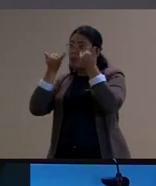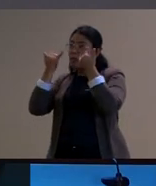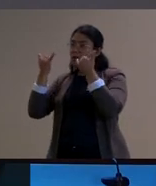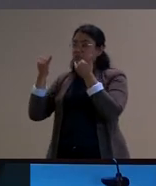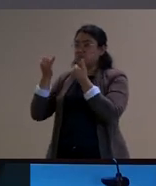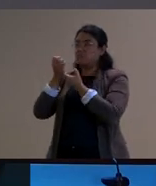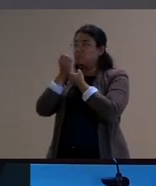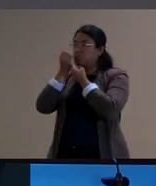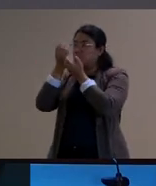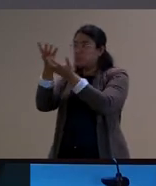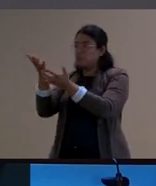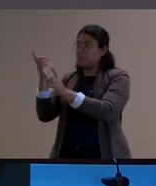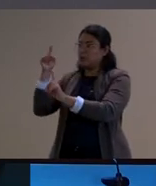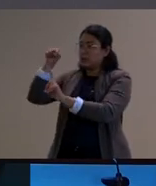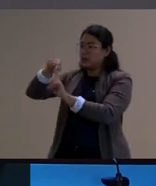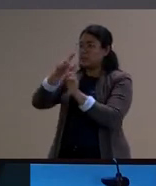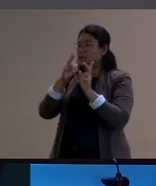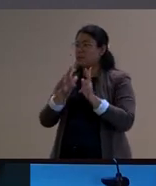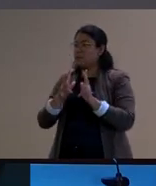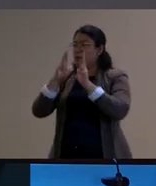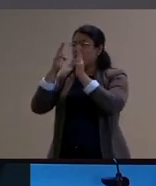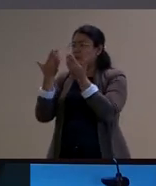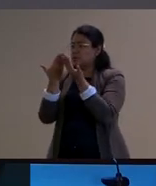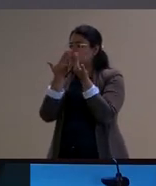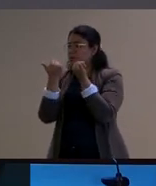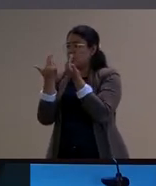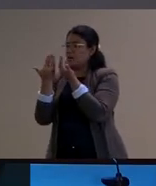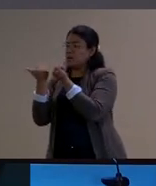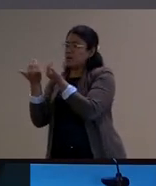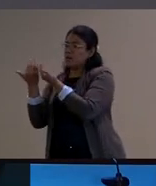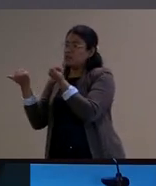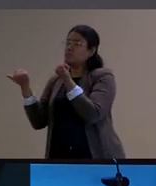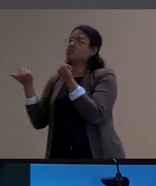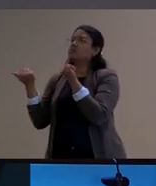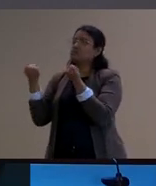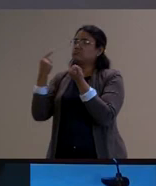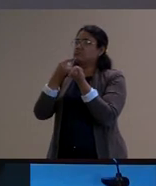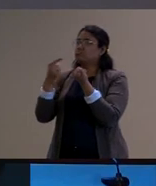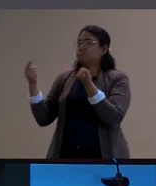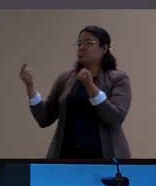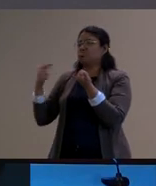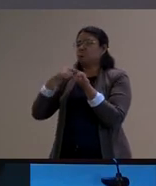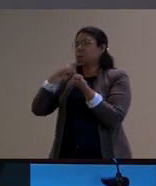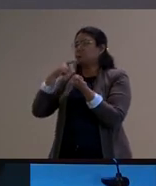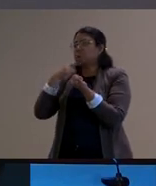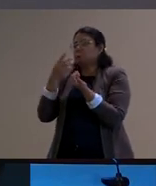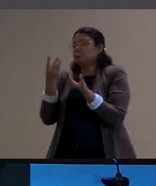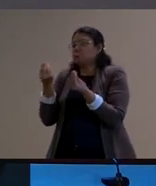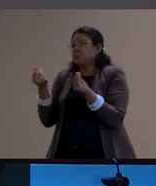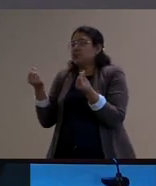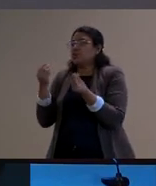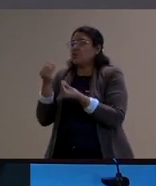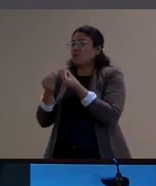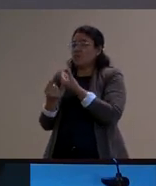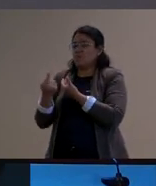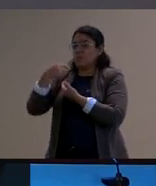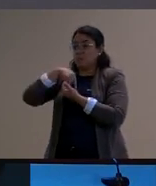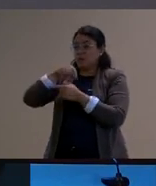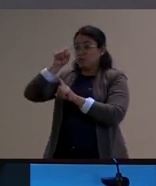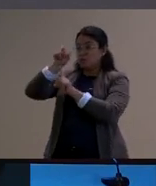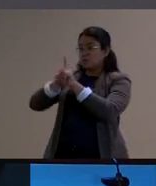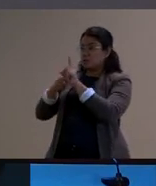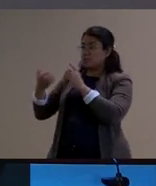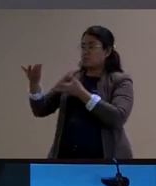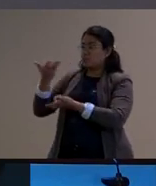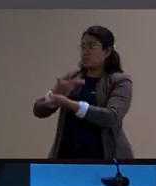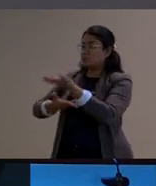pontual muito fragmentado e que não possibilita ao sujeito estabelecer essa relação de uma criação